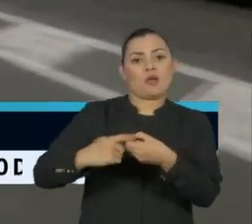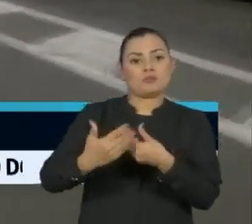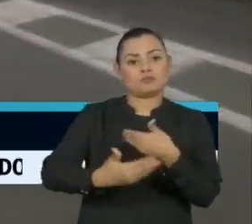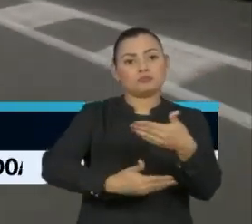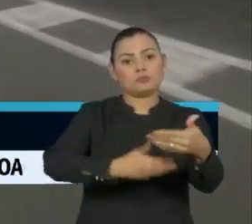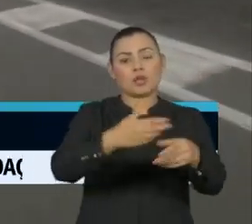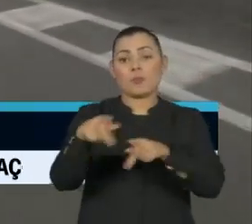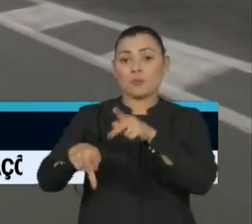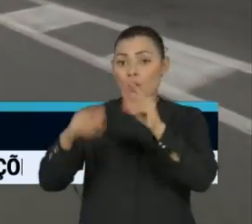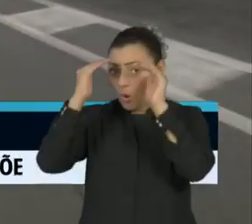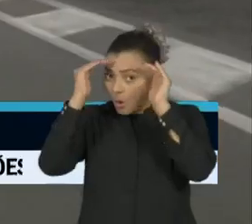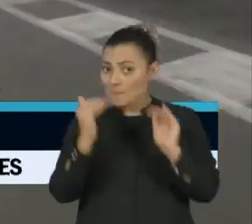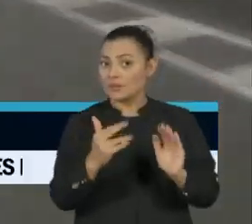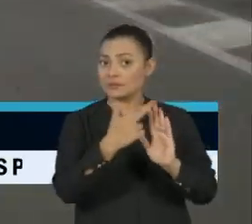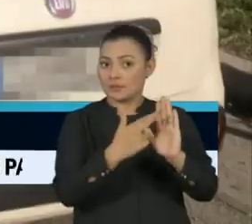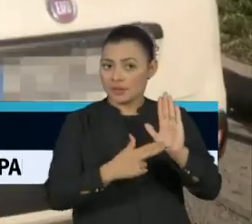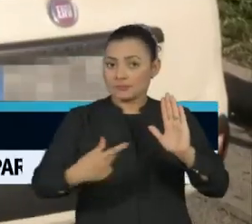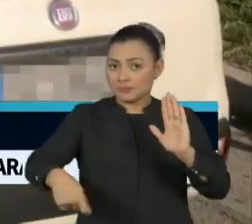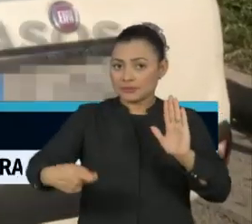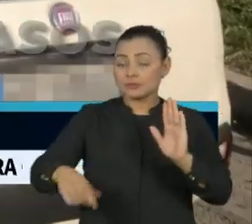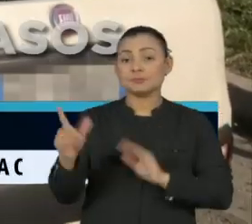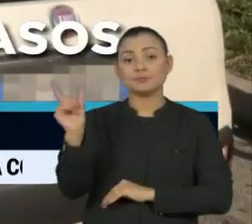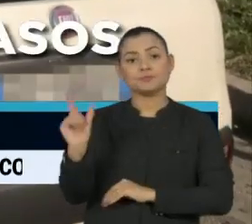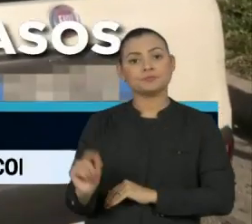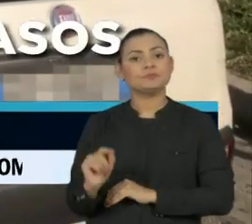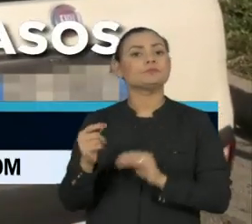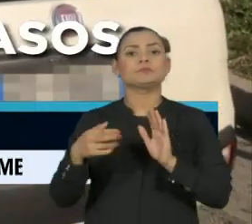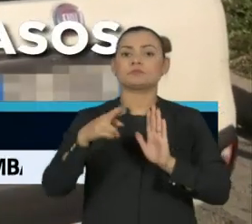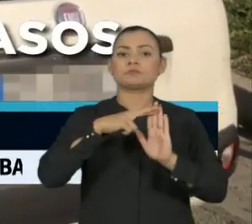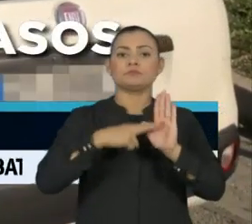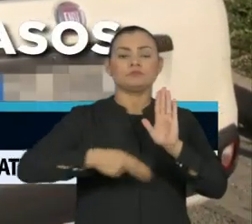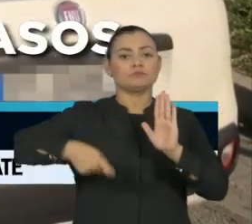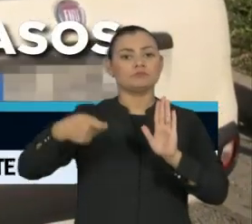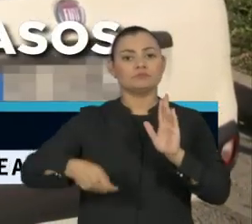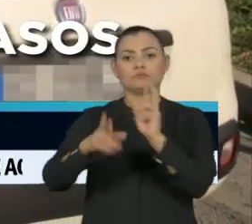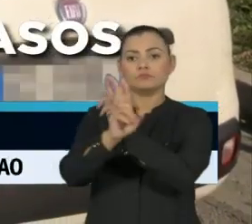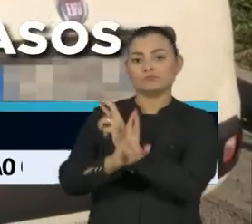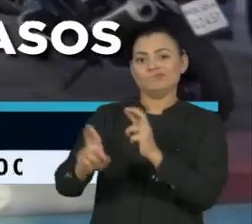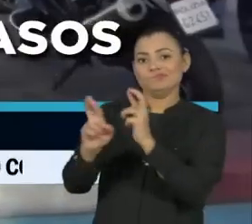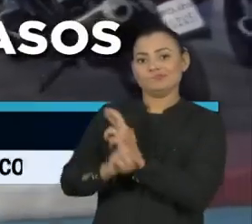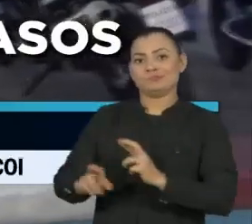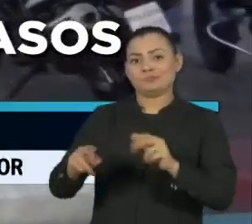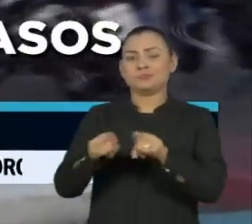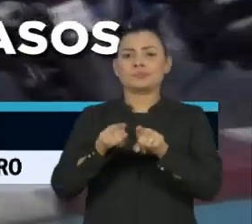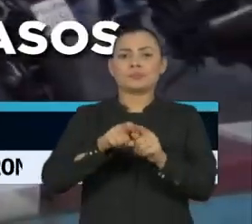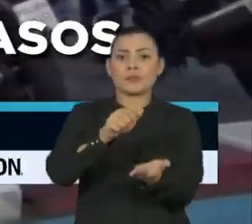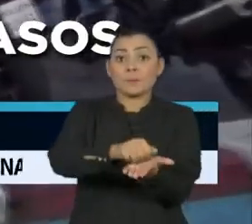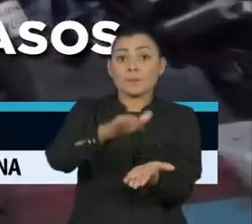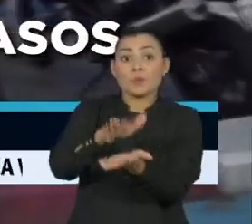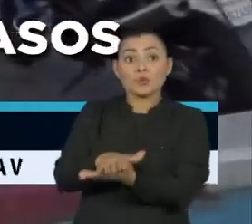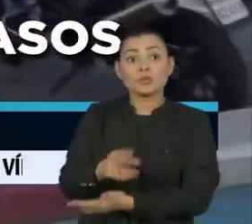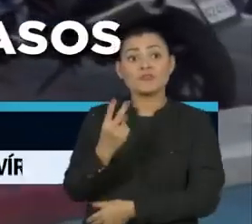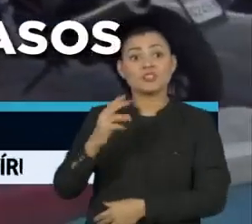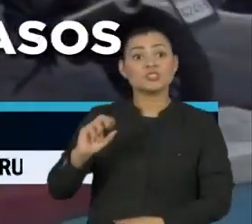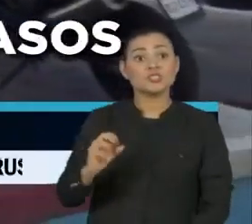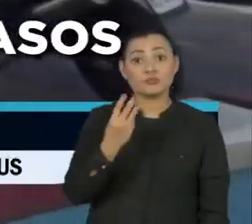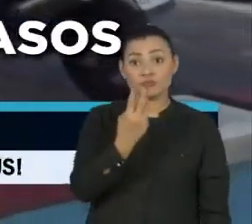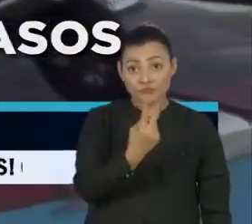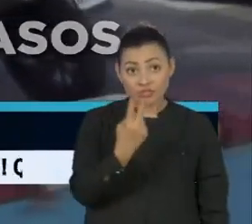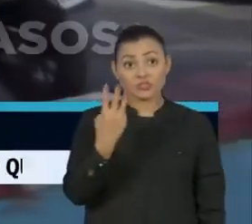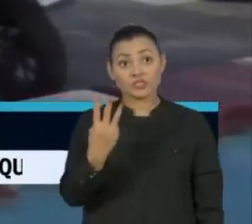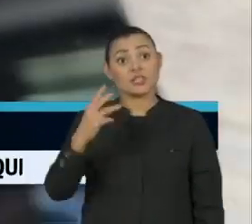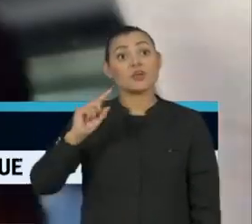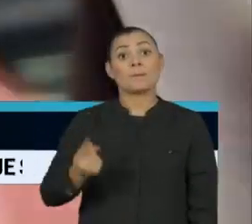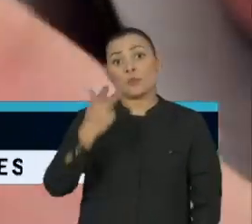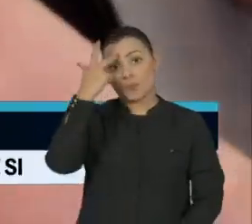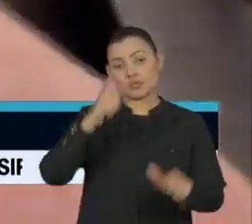população obedeça as regras, a Itália reforçou as operações de fiscalização e multou 23 mil pessoas no fim